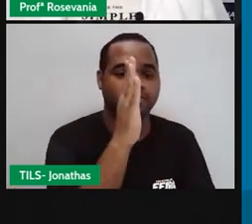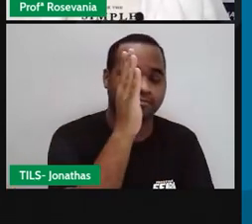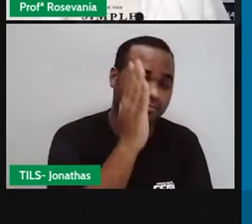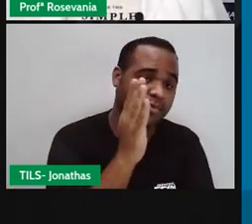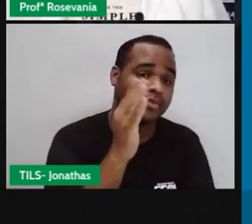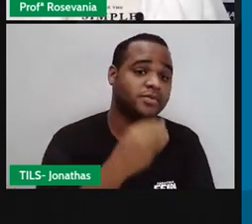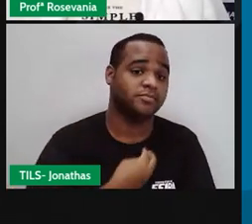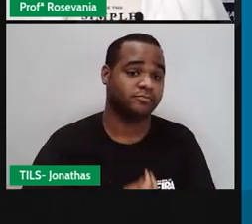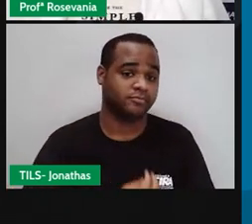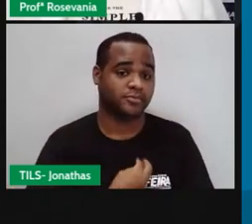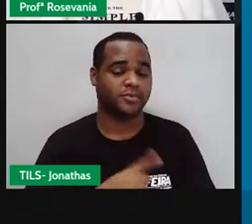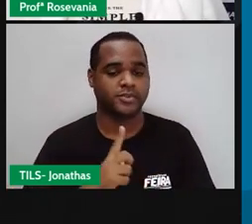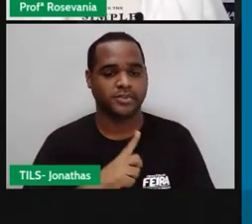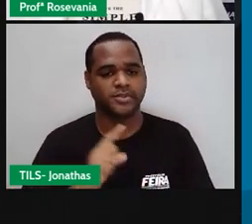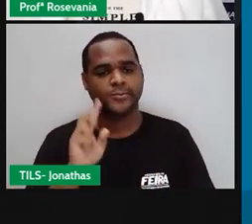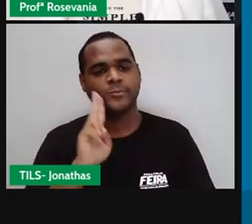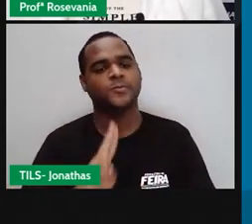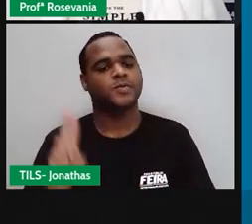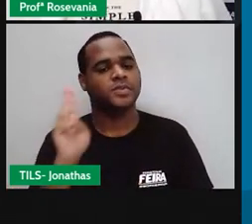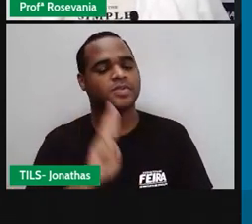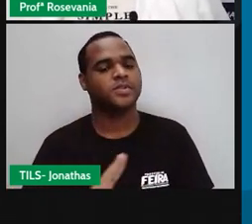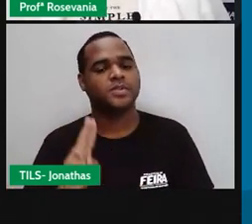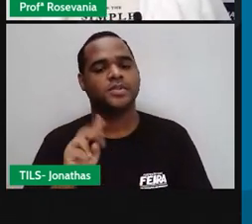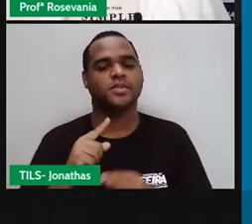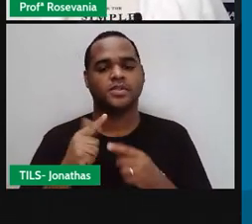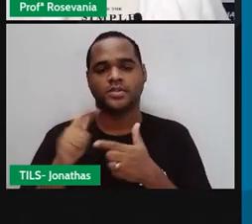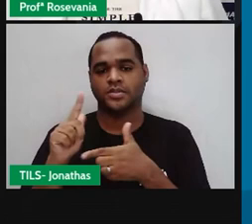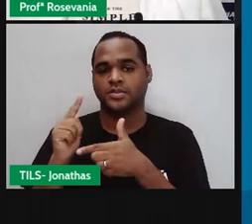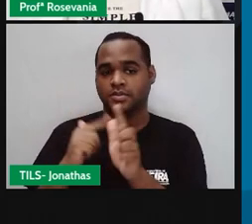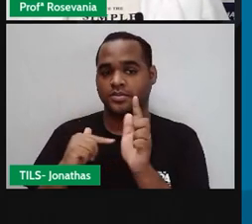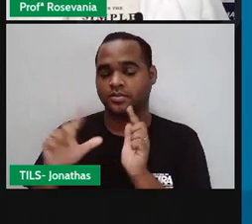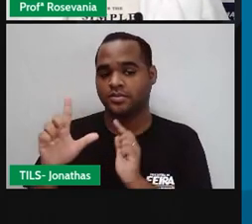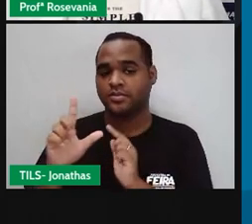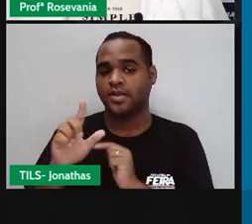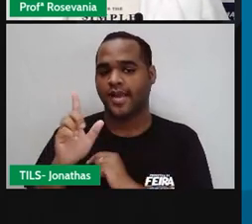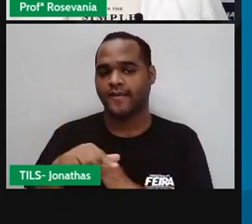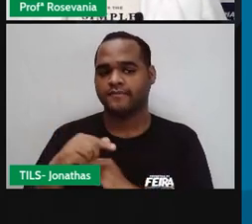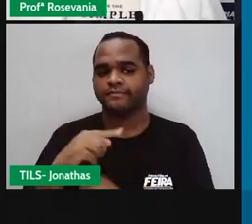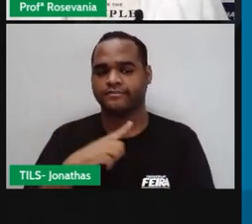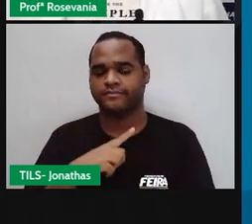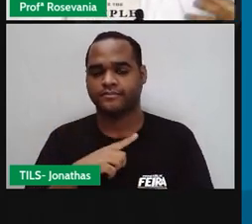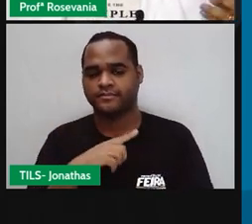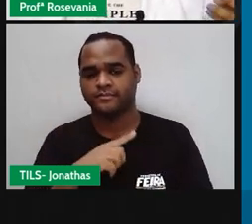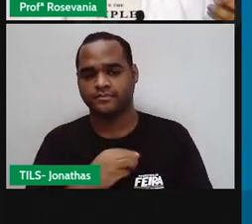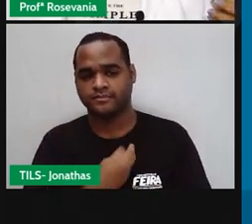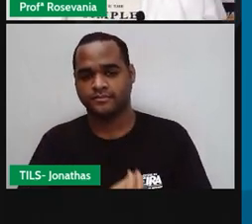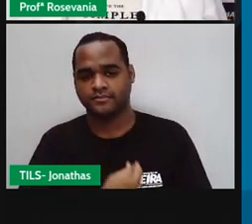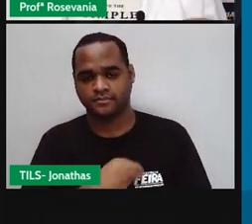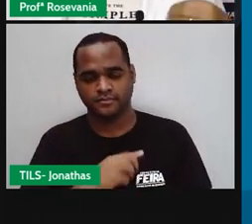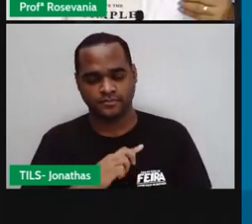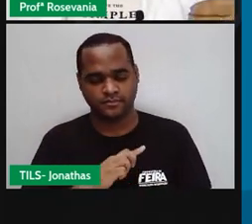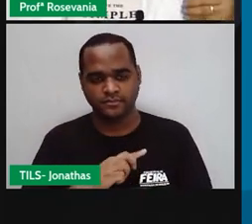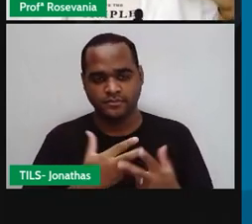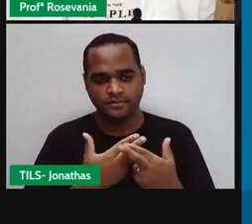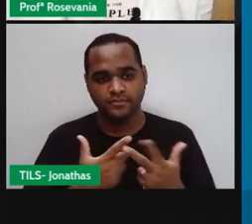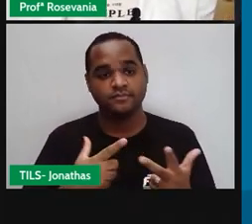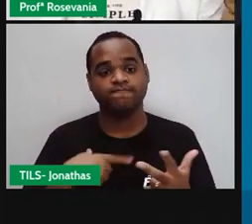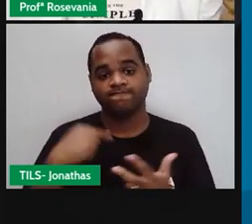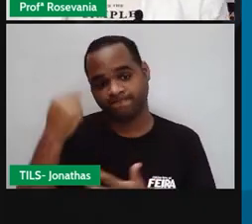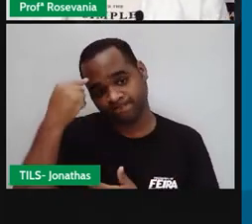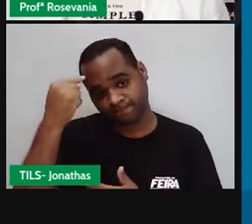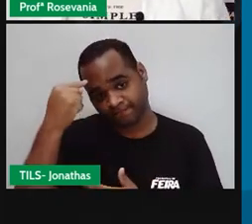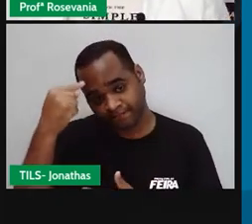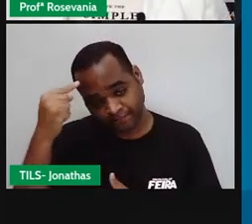a gente utiliza hoje uma série de produtos reciclados, né, a gente também está investindo em ideia de